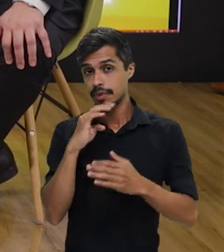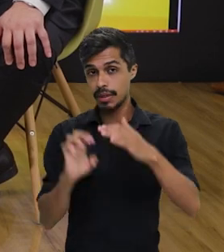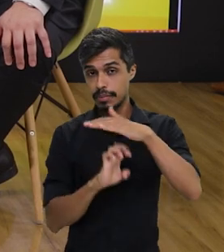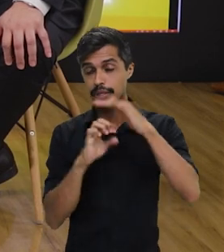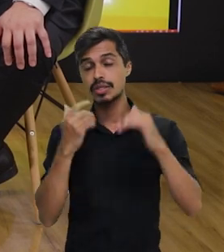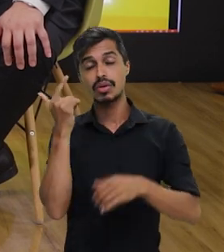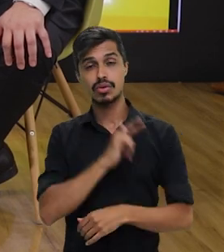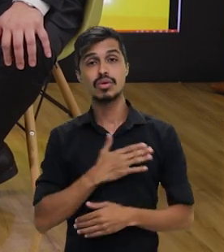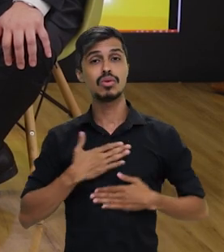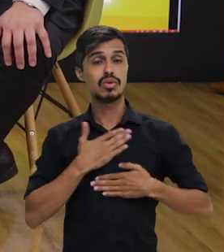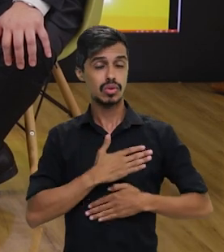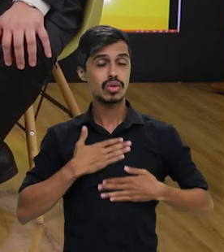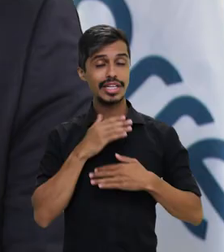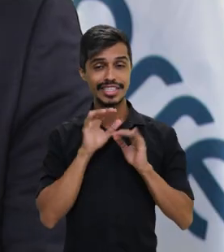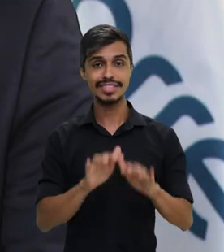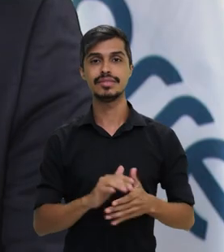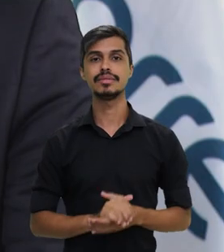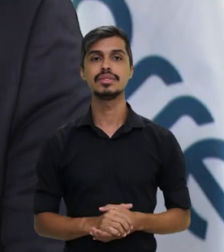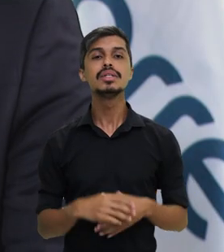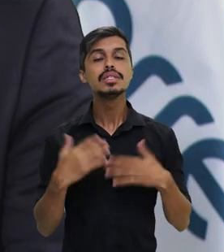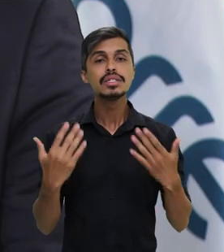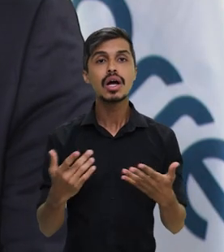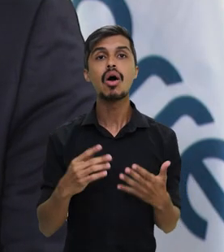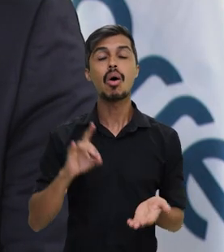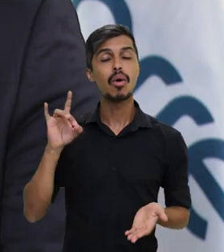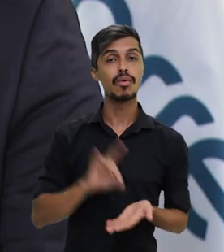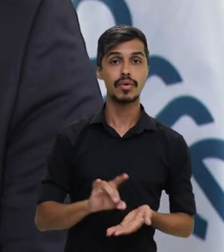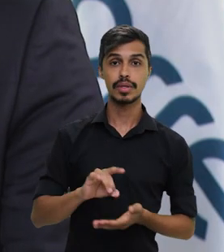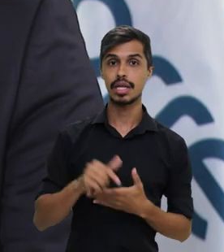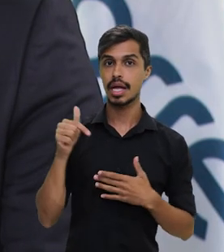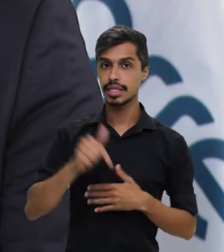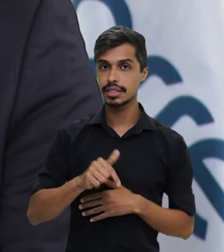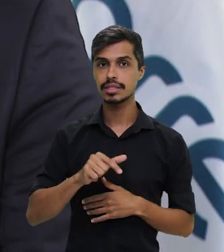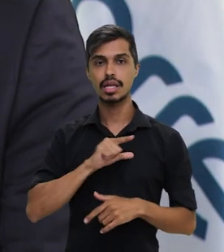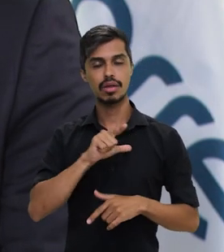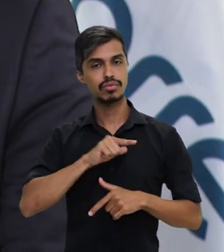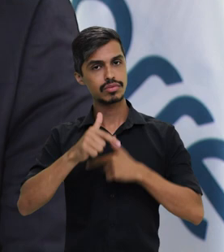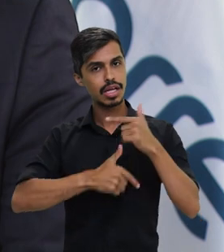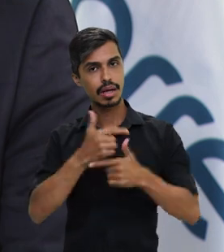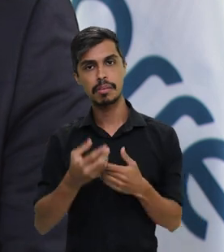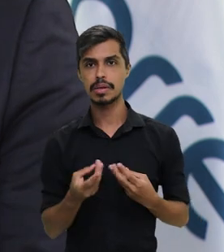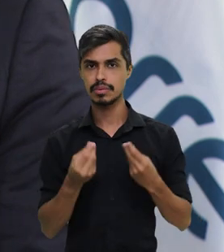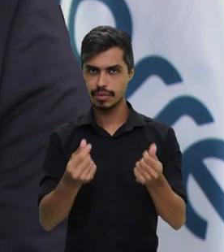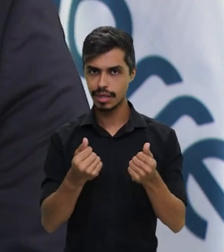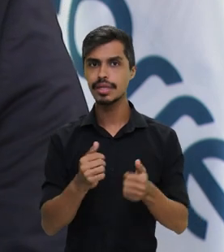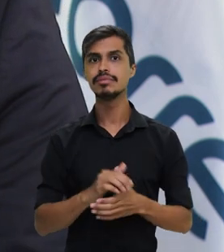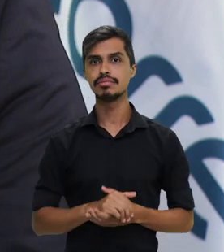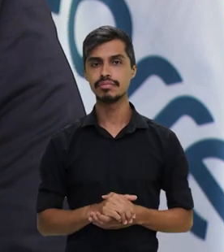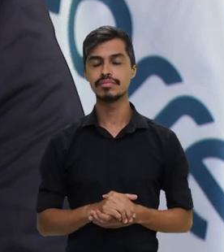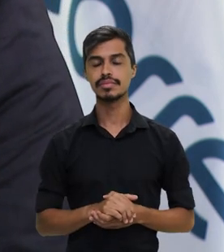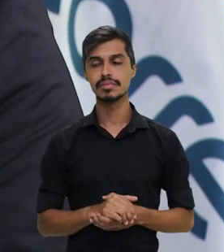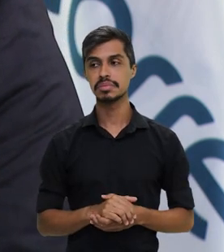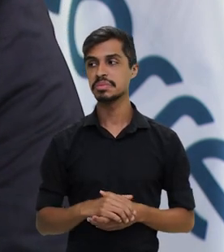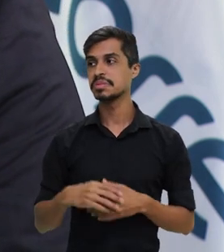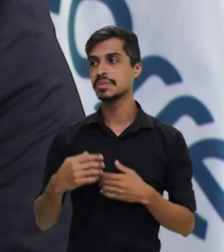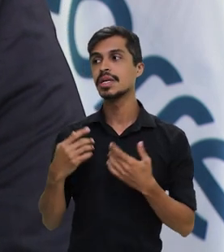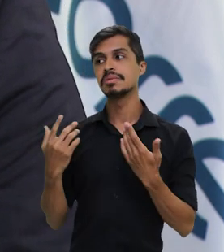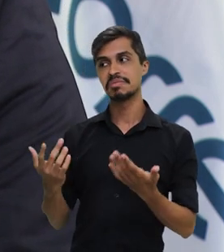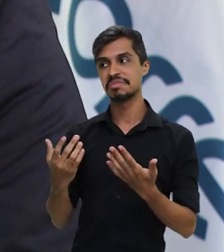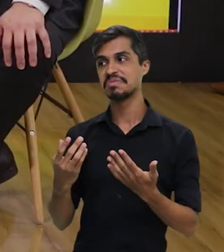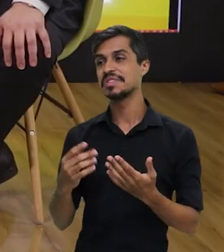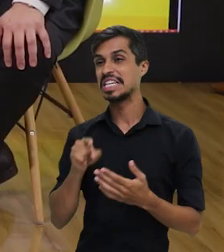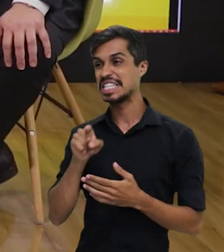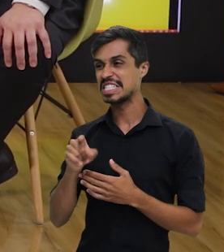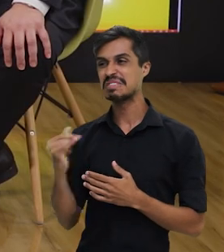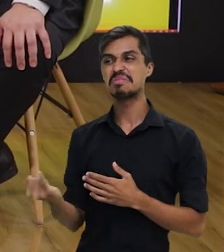muito gratificante. Então, os correios são reconhecidos como uma empresa que, de fato, presta um serviço muito eficiente para a população.